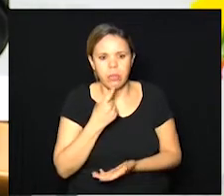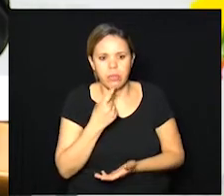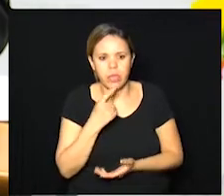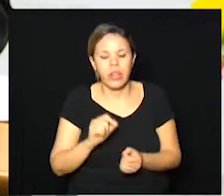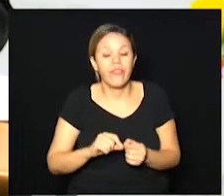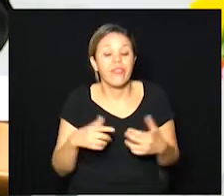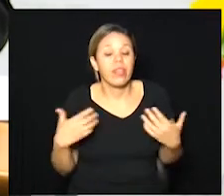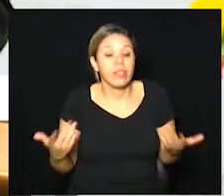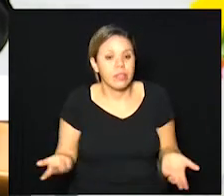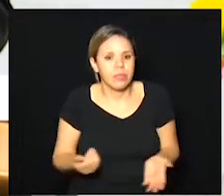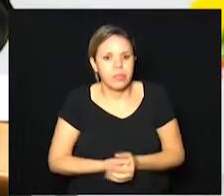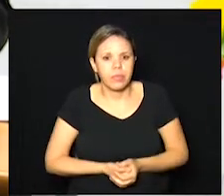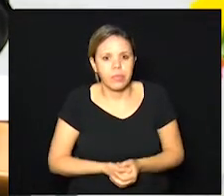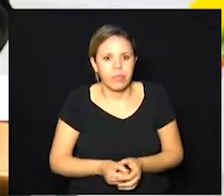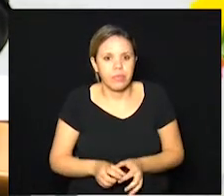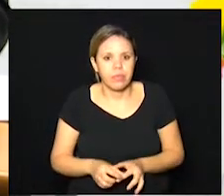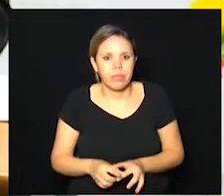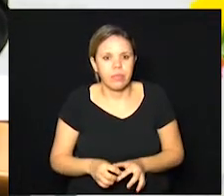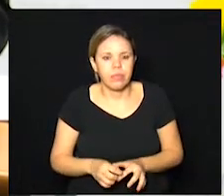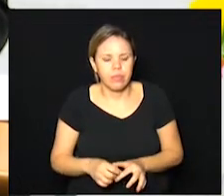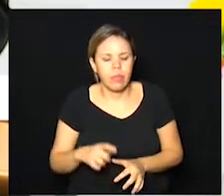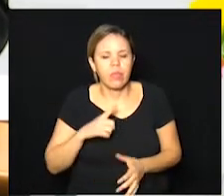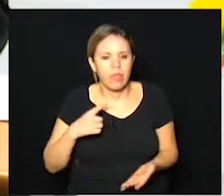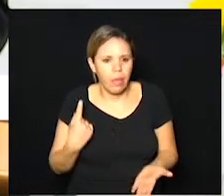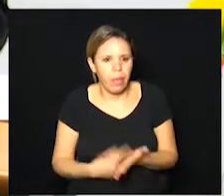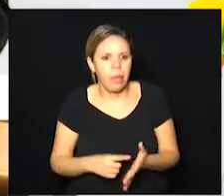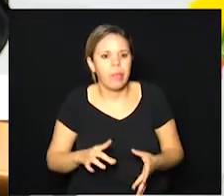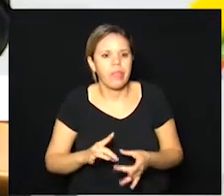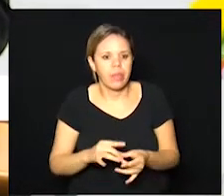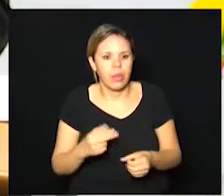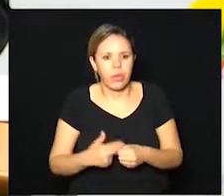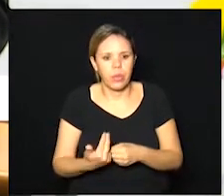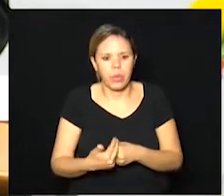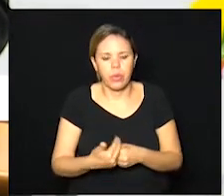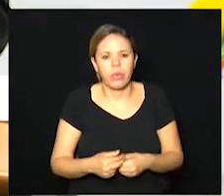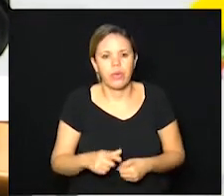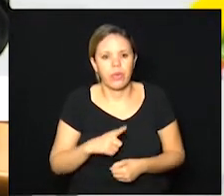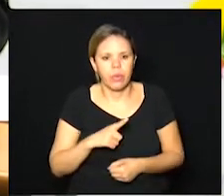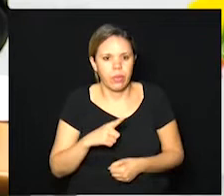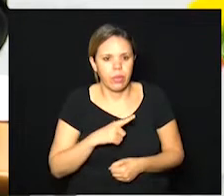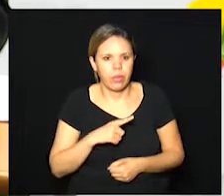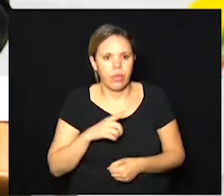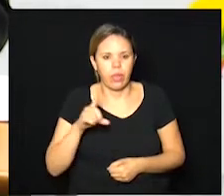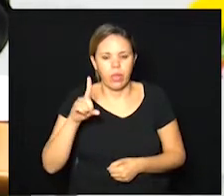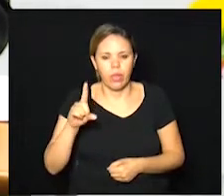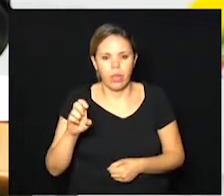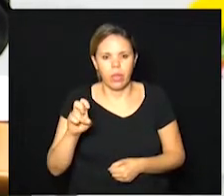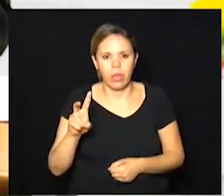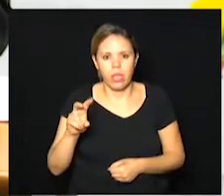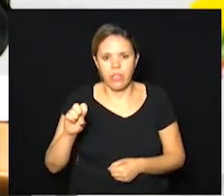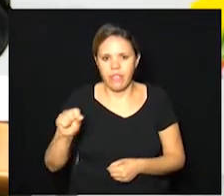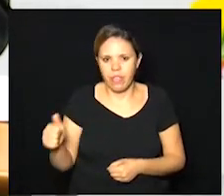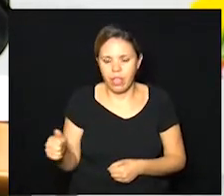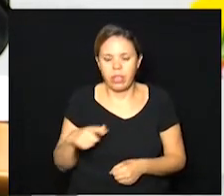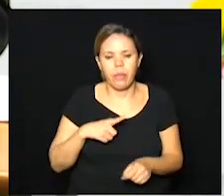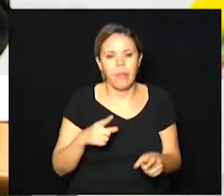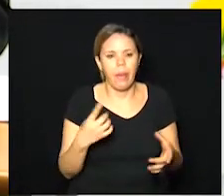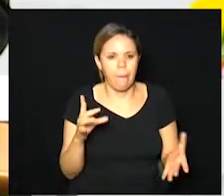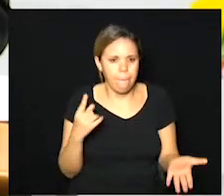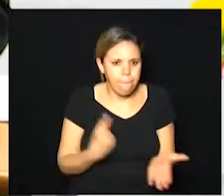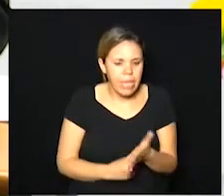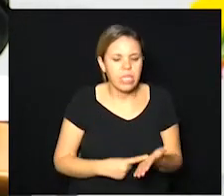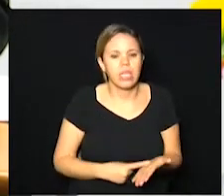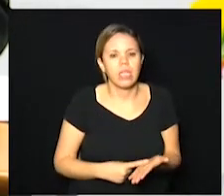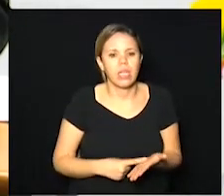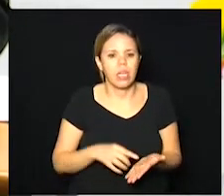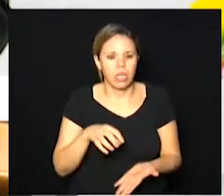fez. Aqui tem a parceria com a Unicamp, o inquérito realizado pelo Devisa, parceria com o Departamento de Saúde